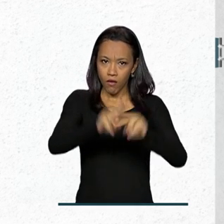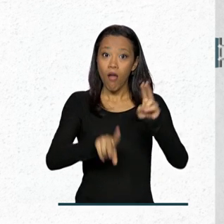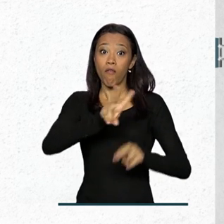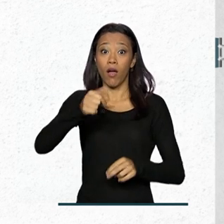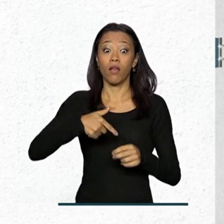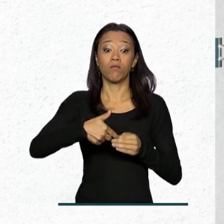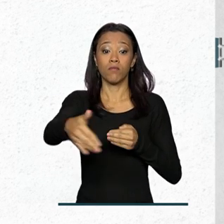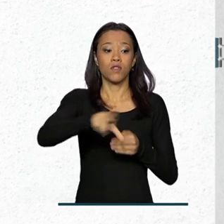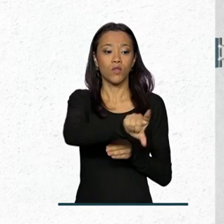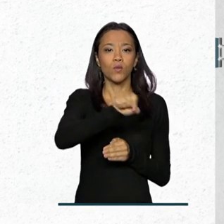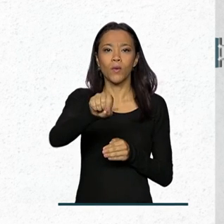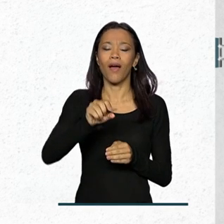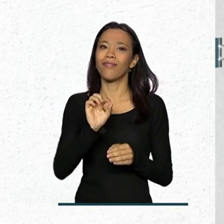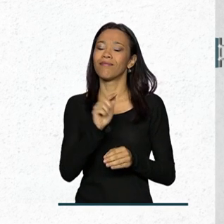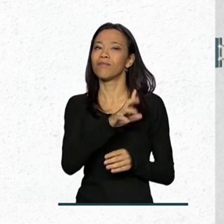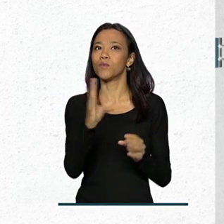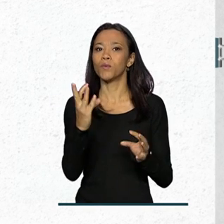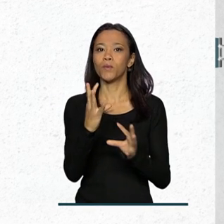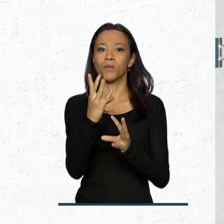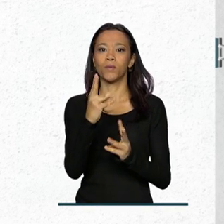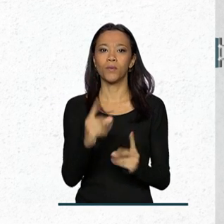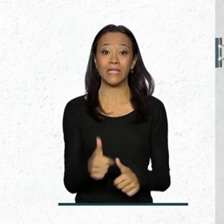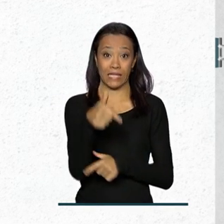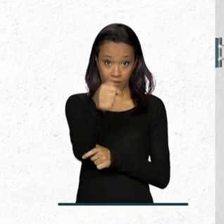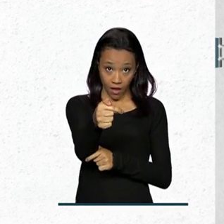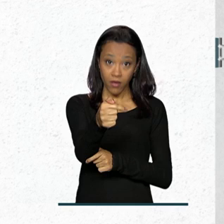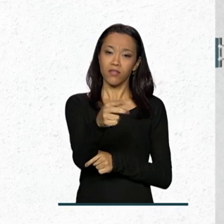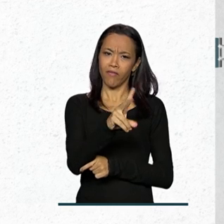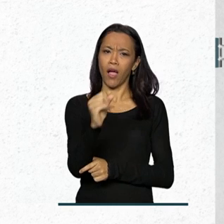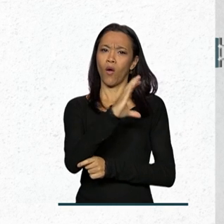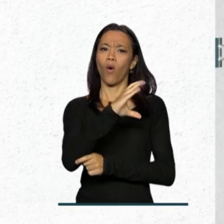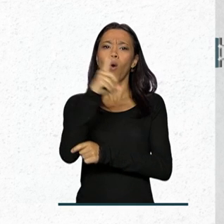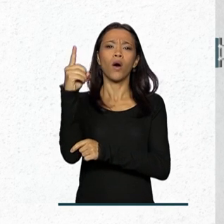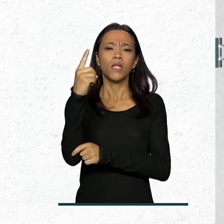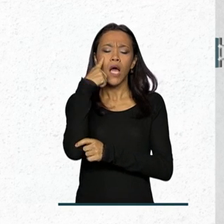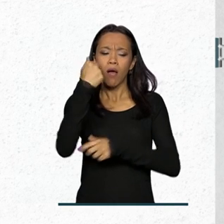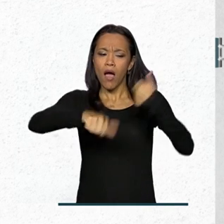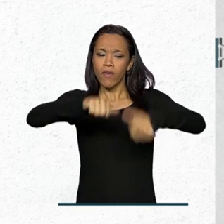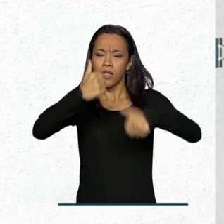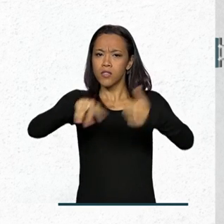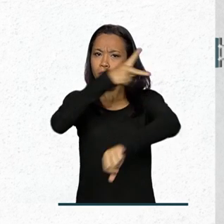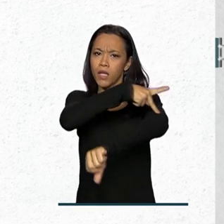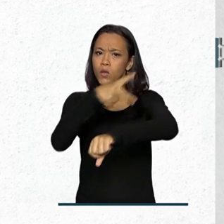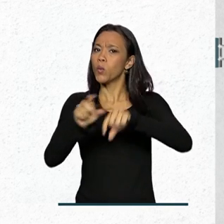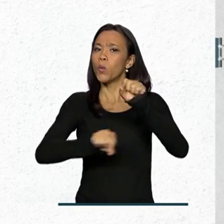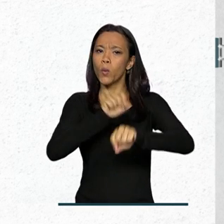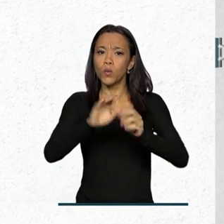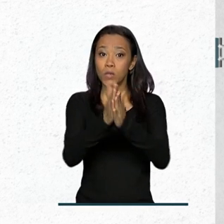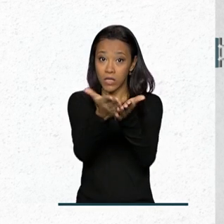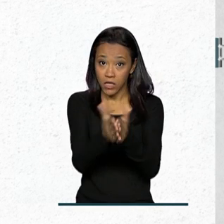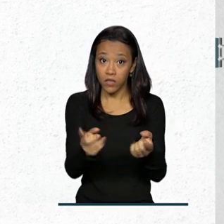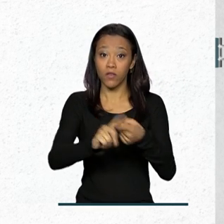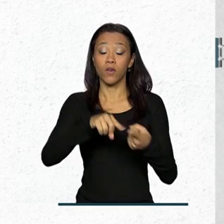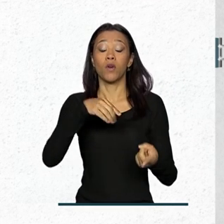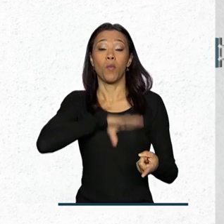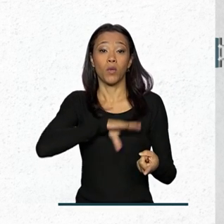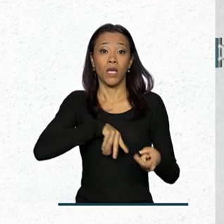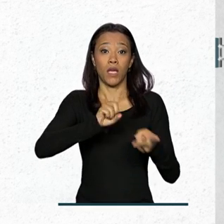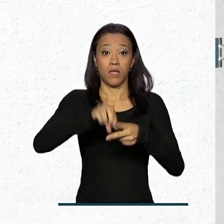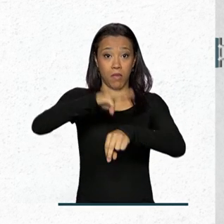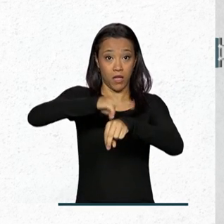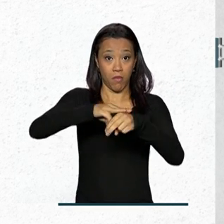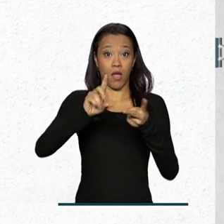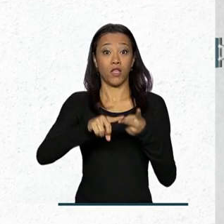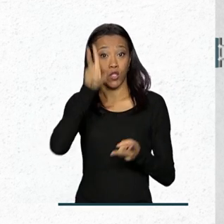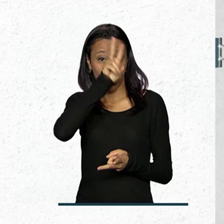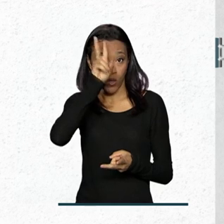selecionadas até sete instituições que vão coordenar a análise das obras de língua portuguesa, matemática, história,